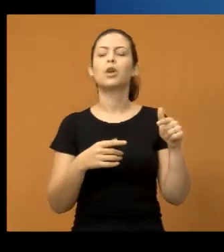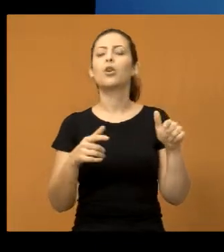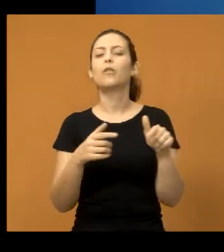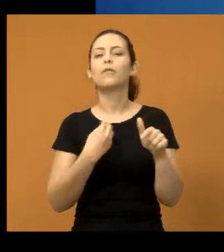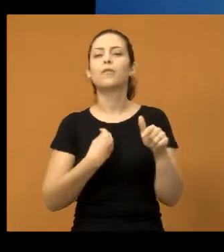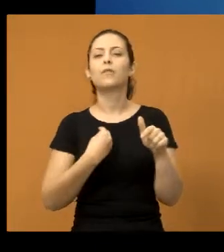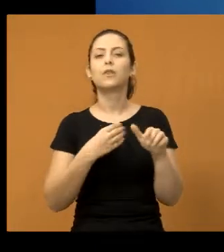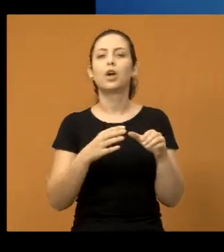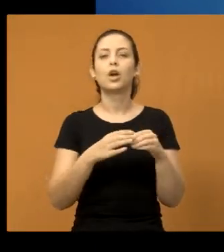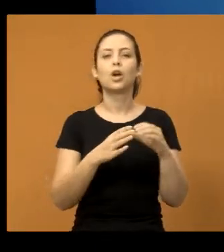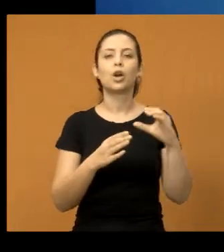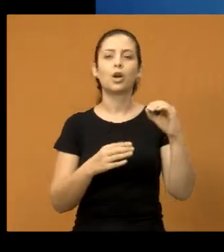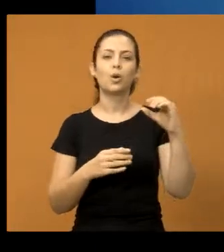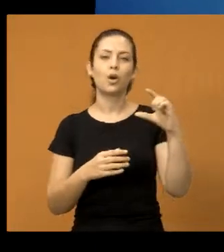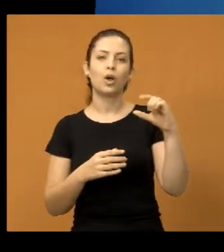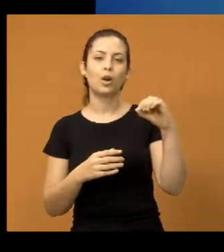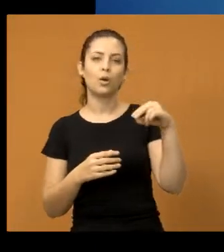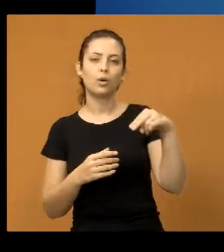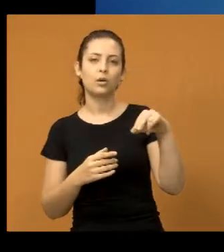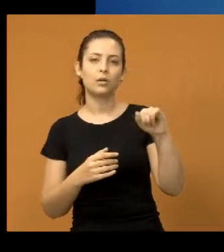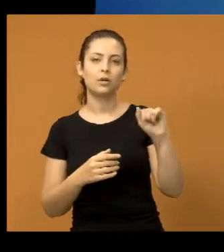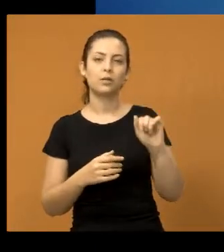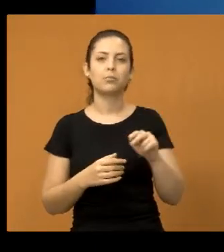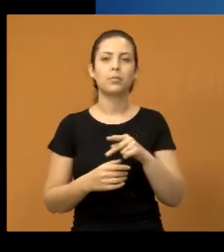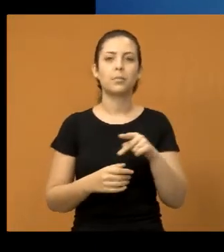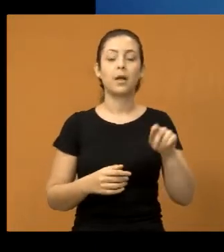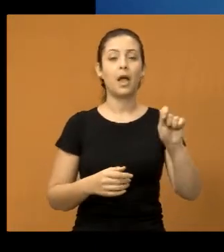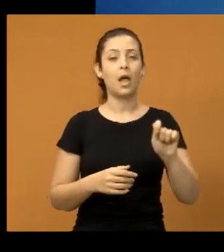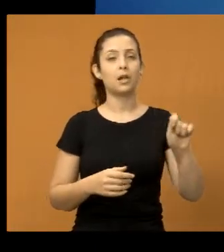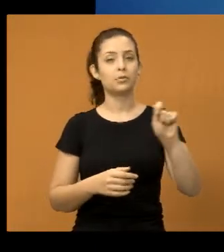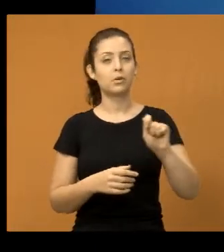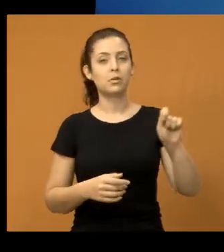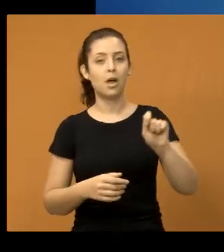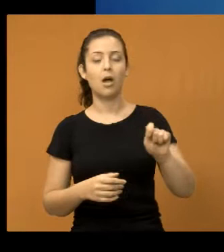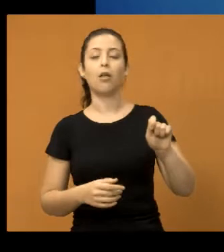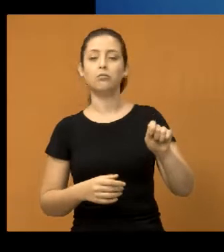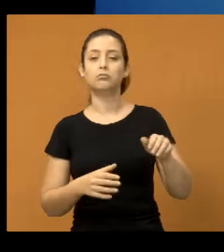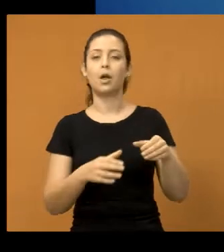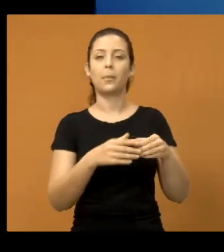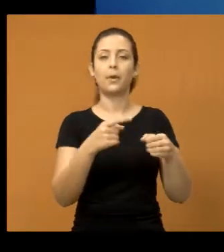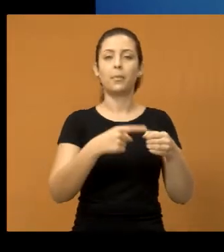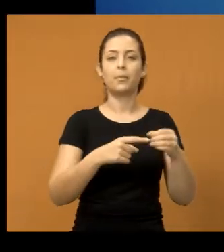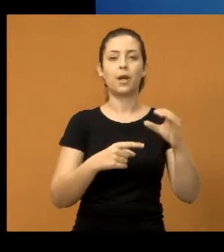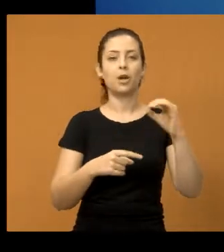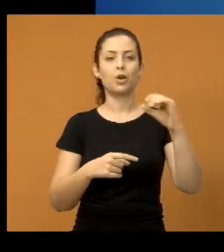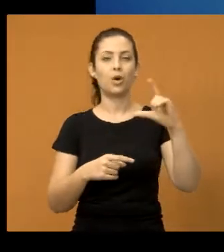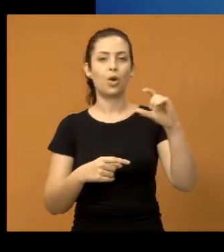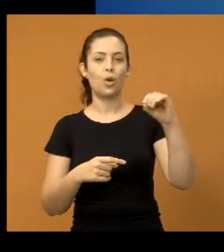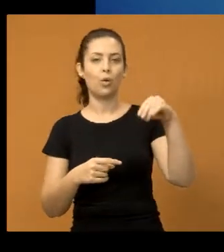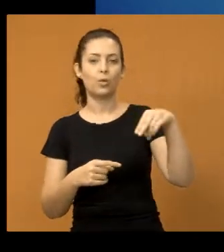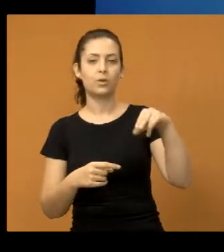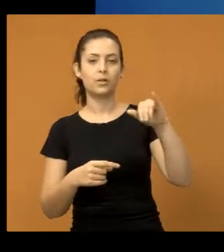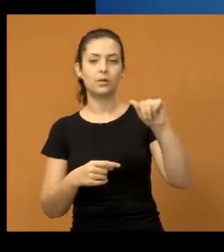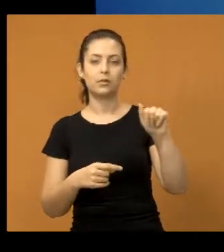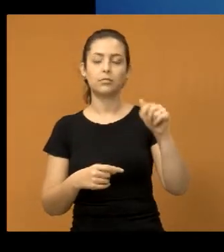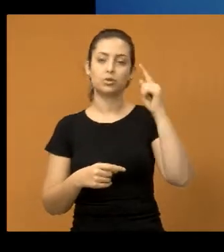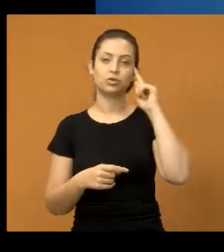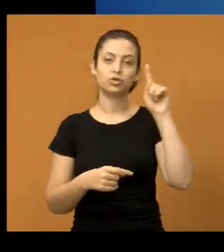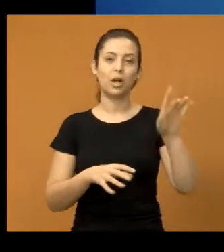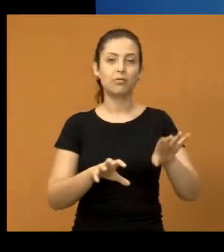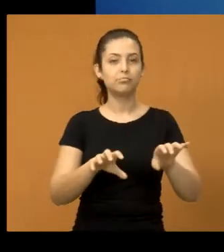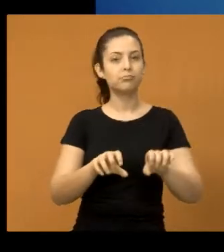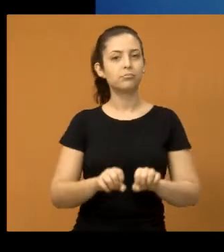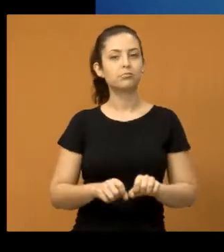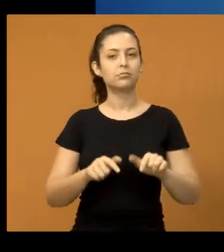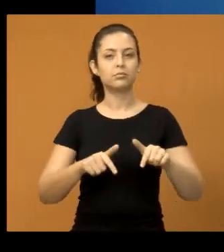de novo ela assumiu a presidência da Associação de Morador, lá do bairro Jardim Colônia, e ali está o dia da posse dela,